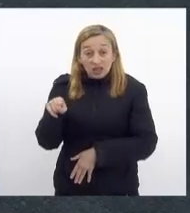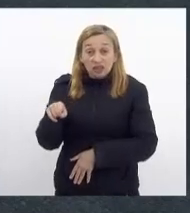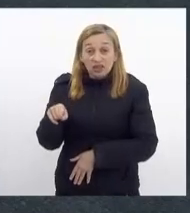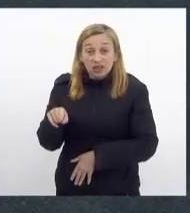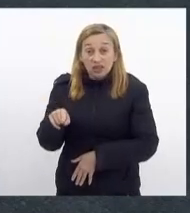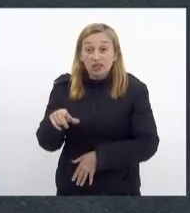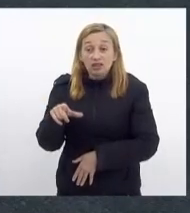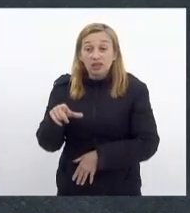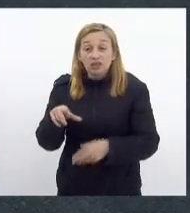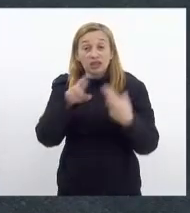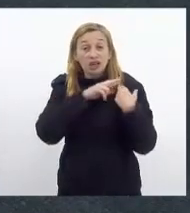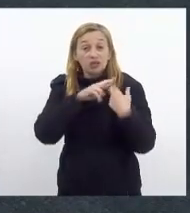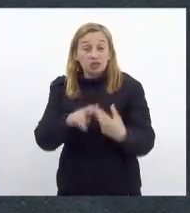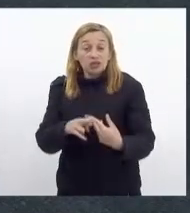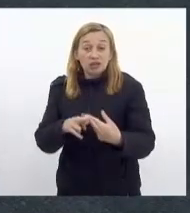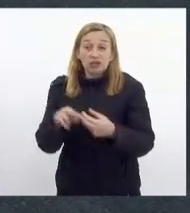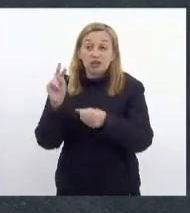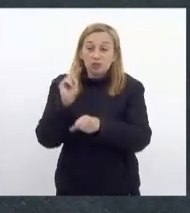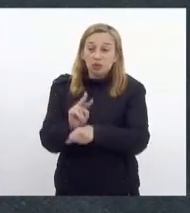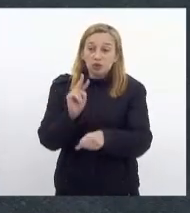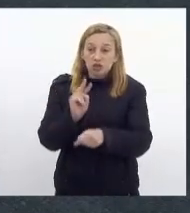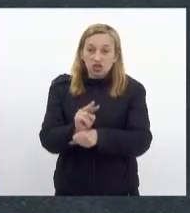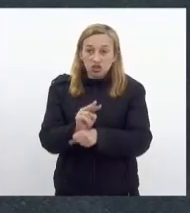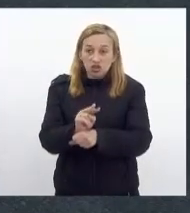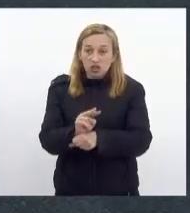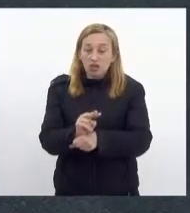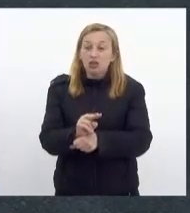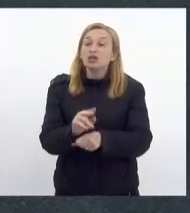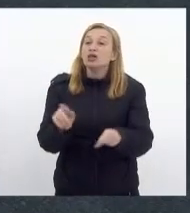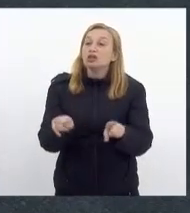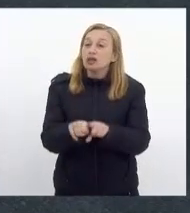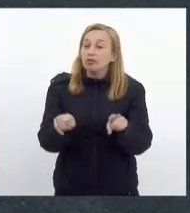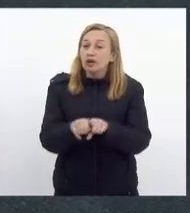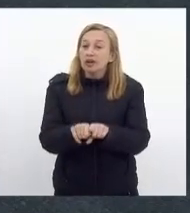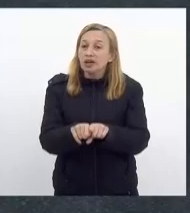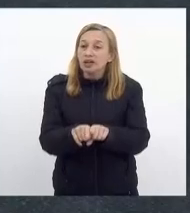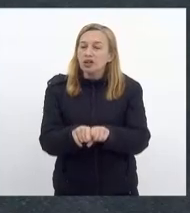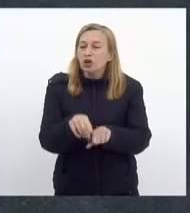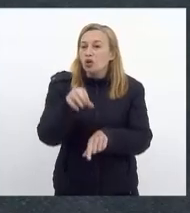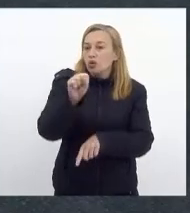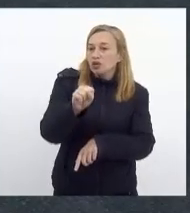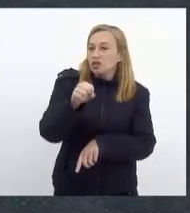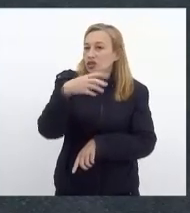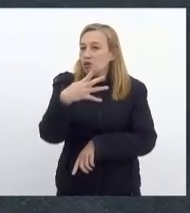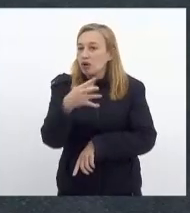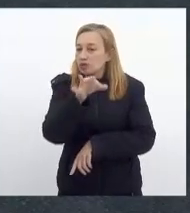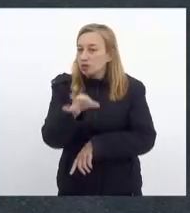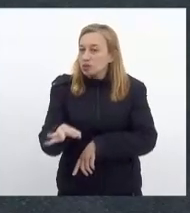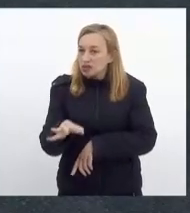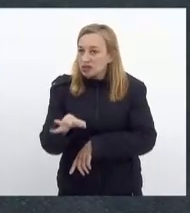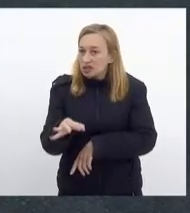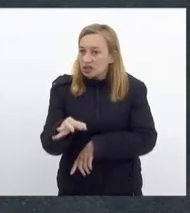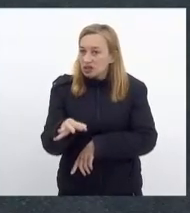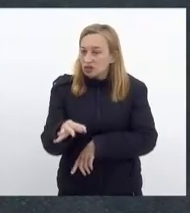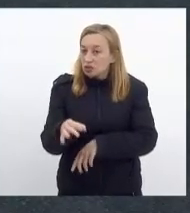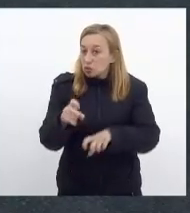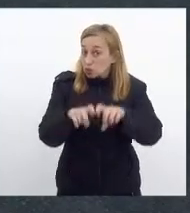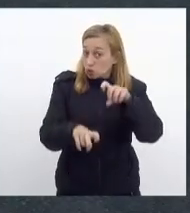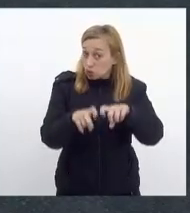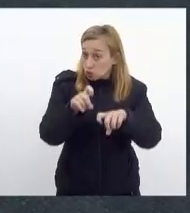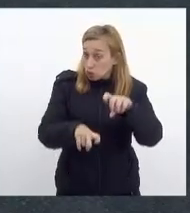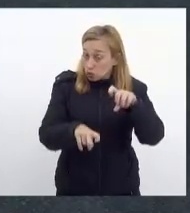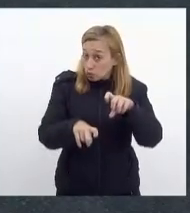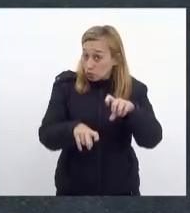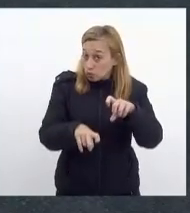de proteção. E se tudo isso não bastasse, 84% dos casos de estupro